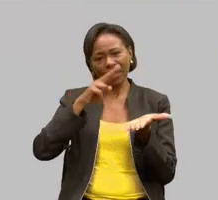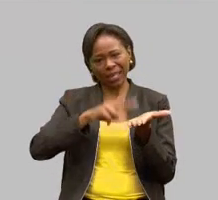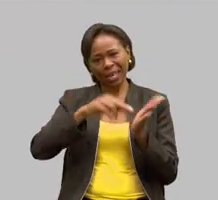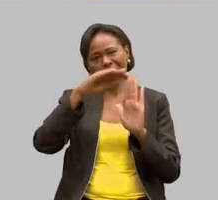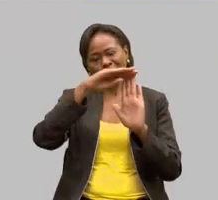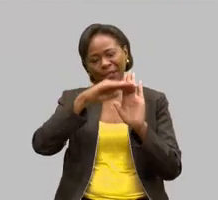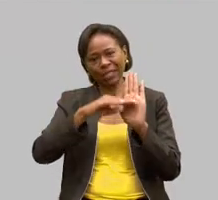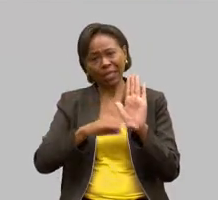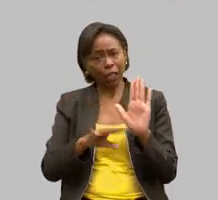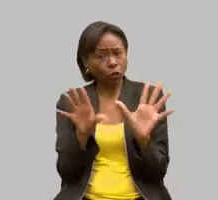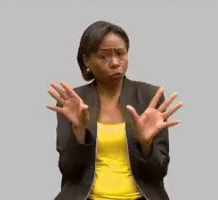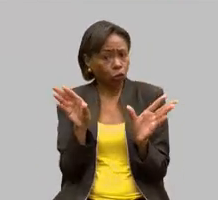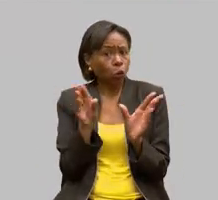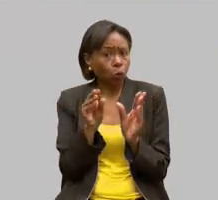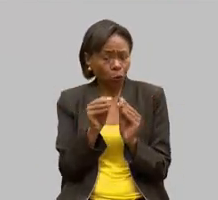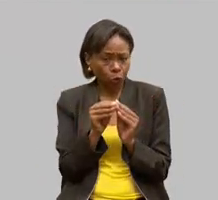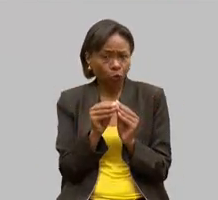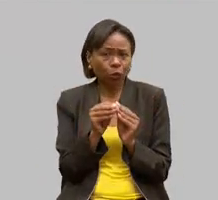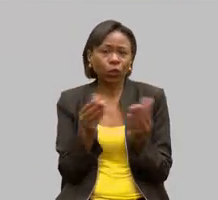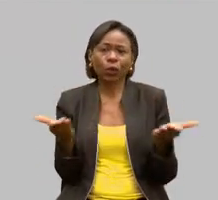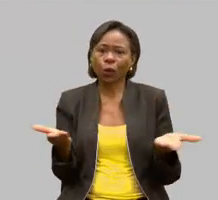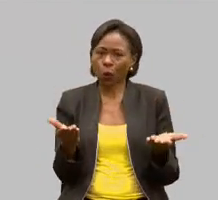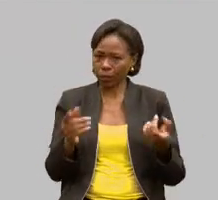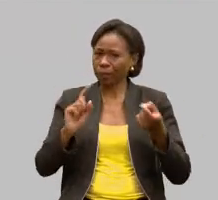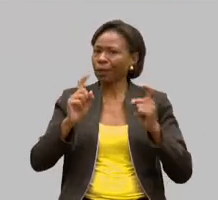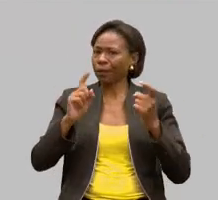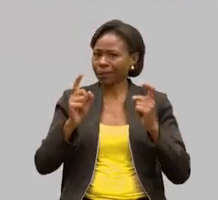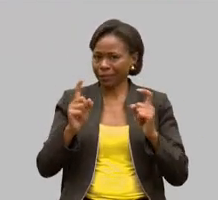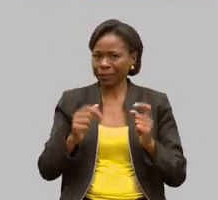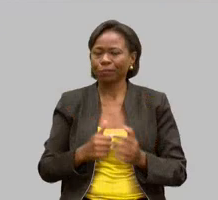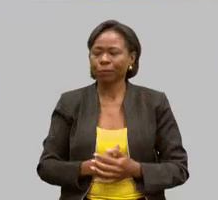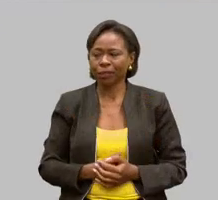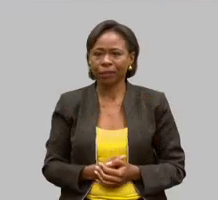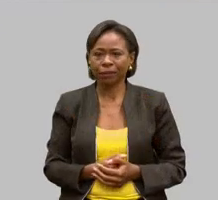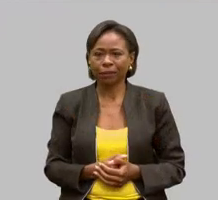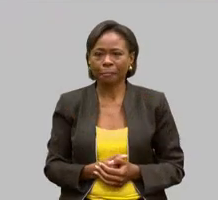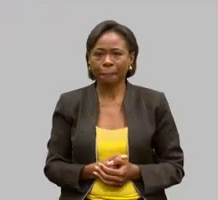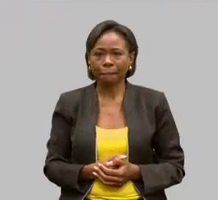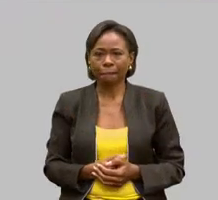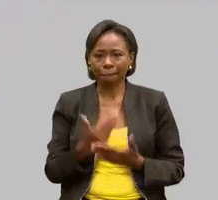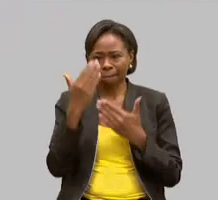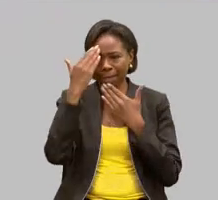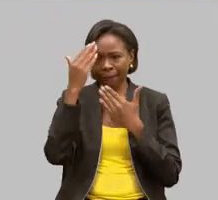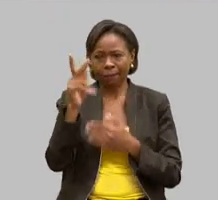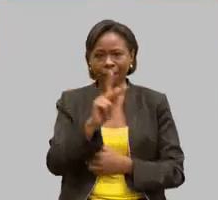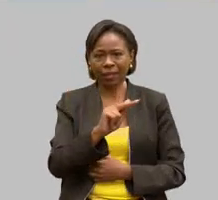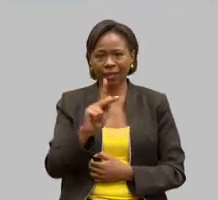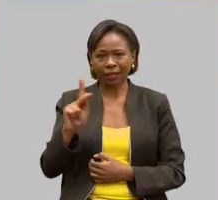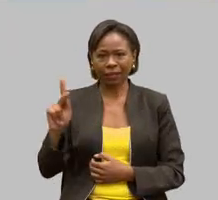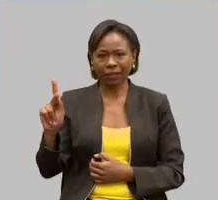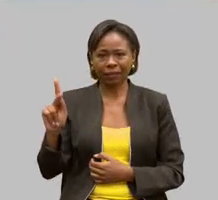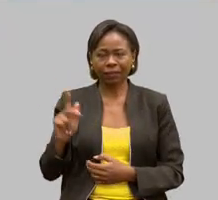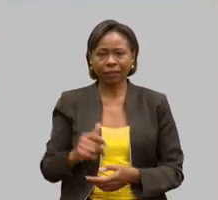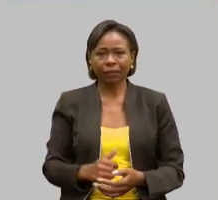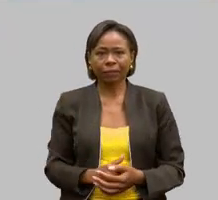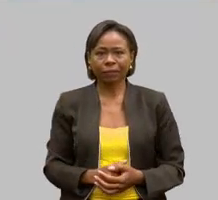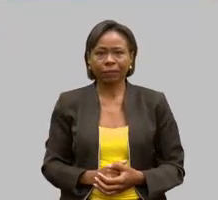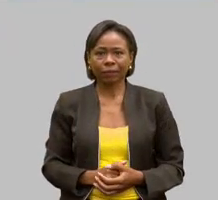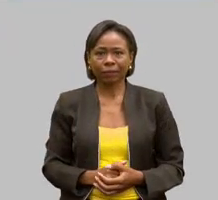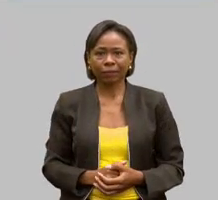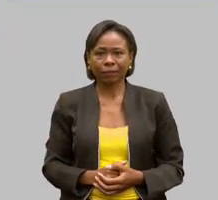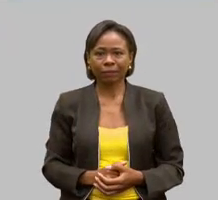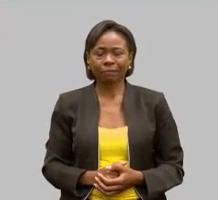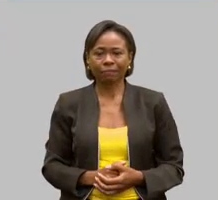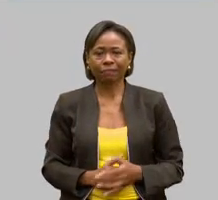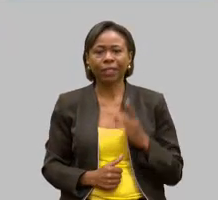síntese do que pretendemos no dia de hoje aqui na Assembleia de Minas. Muito obrigado, presidente. Obrigado, deputado Bechir, pelas